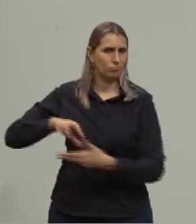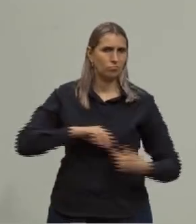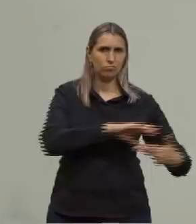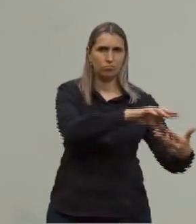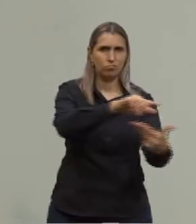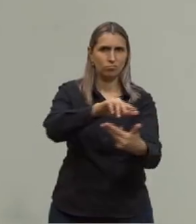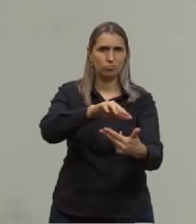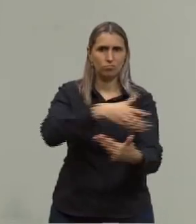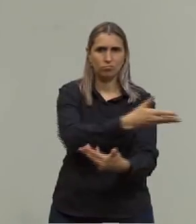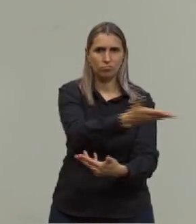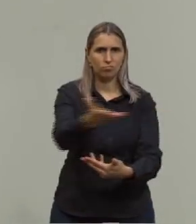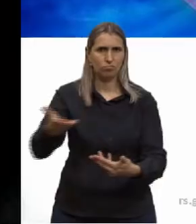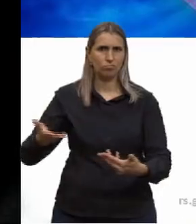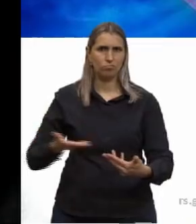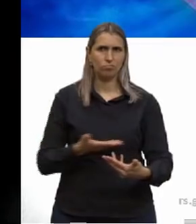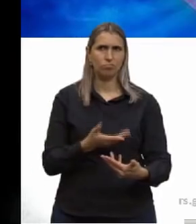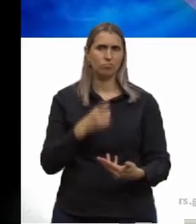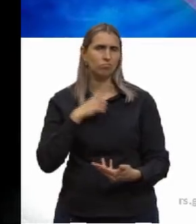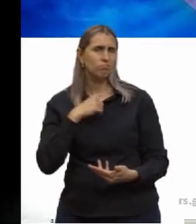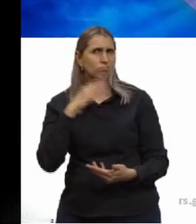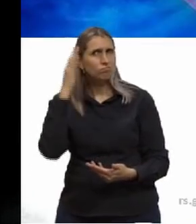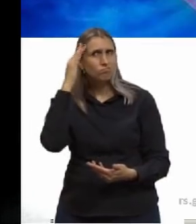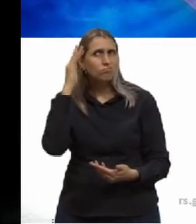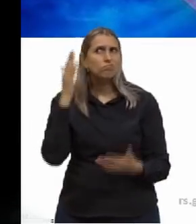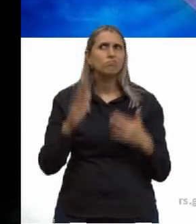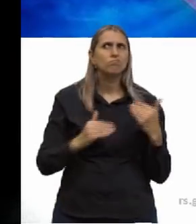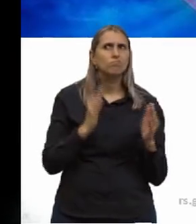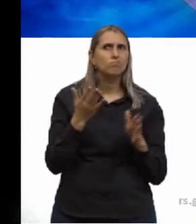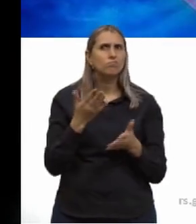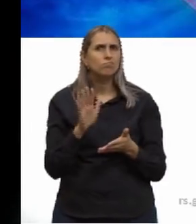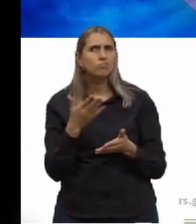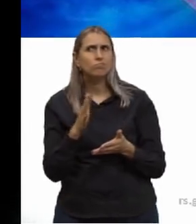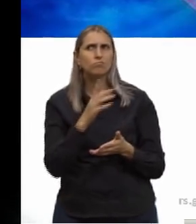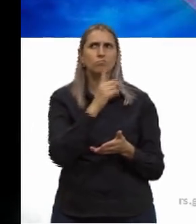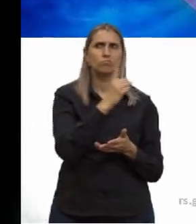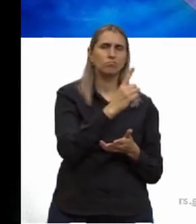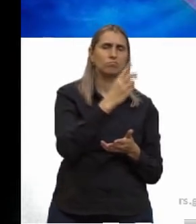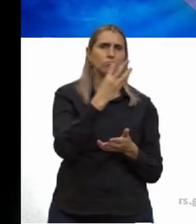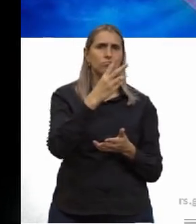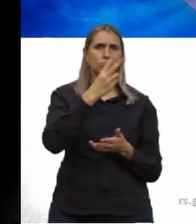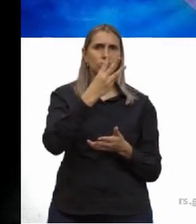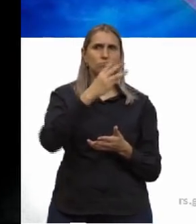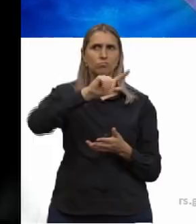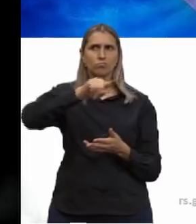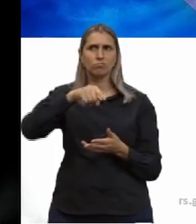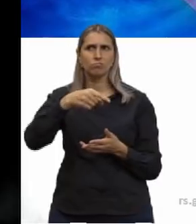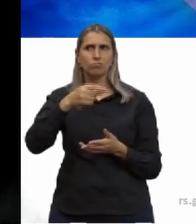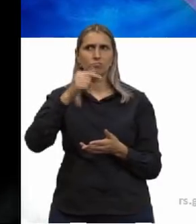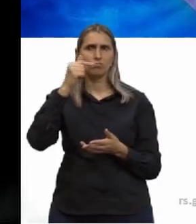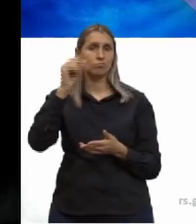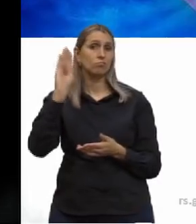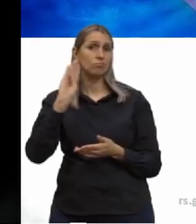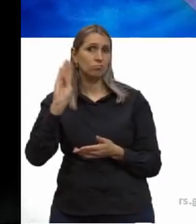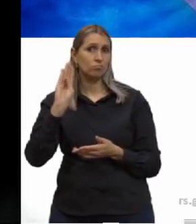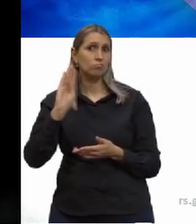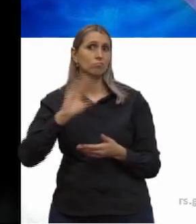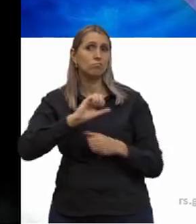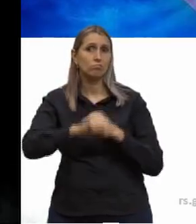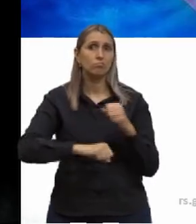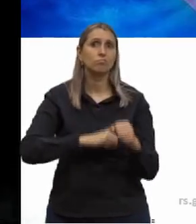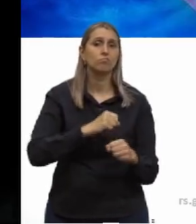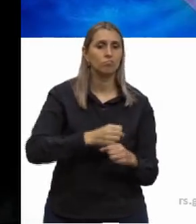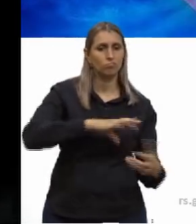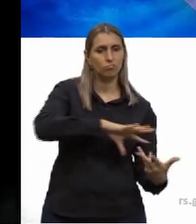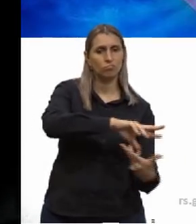tem uma estimativa aí de que ele tenha 13,7 bilhões de anos. E o planeta Terra,